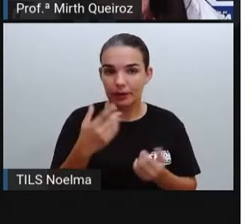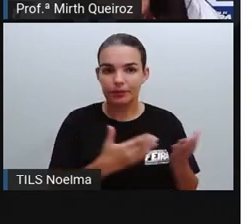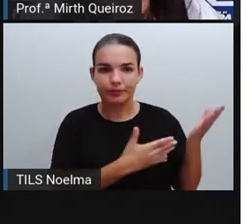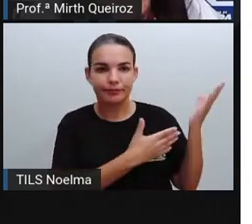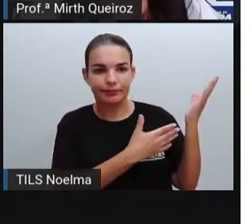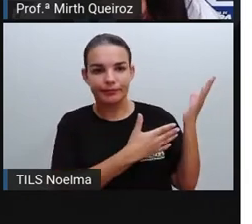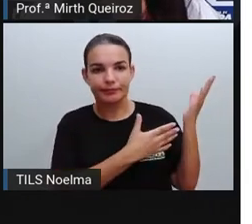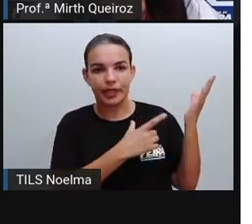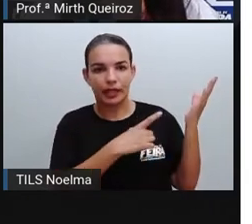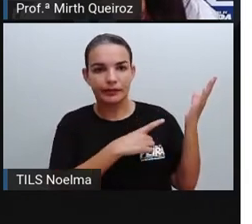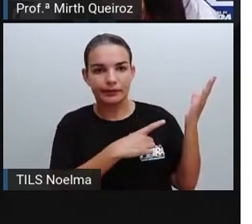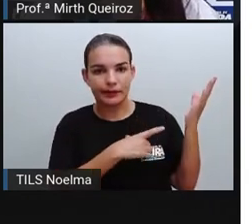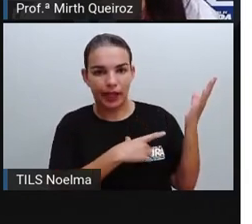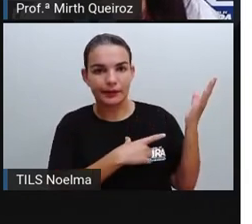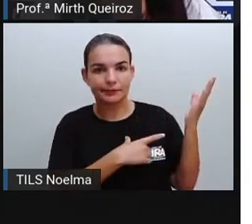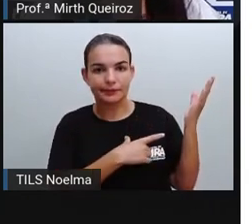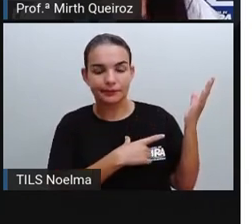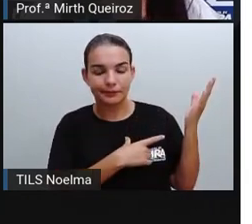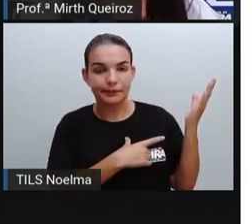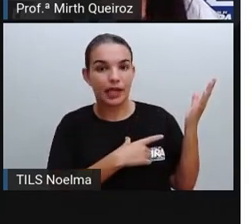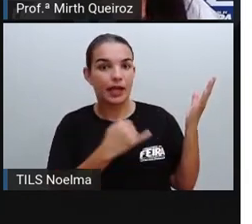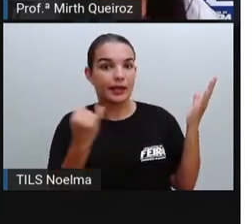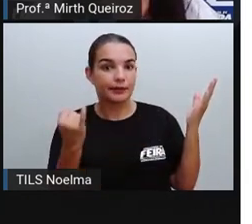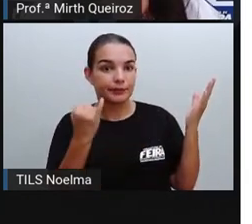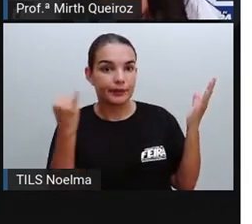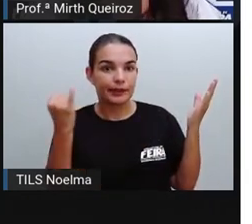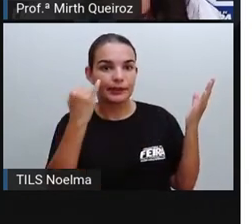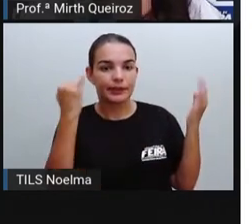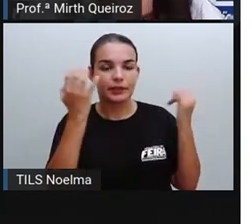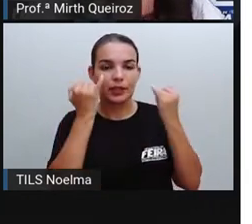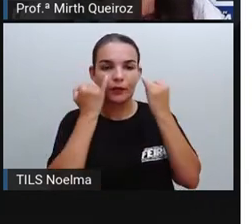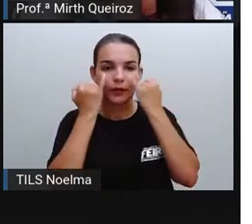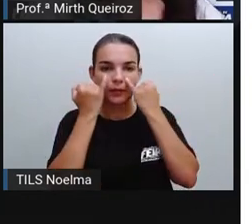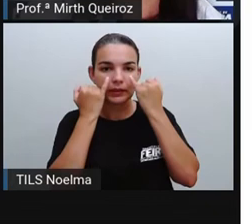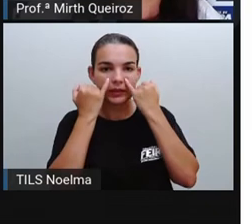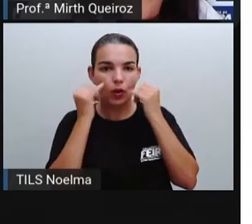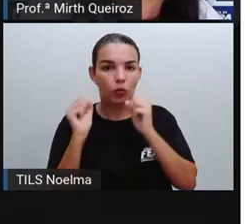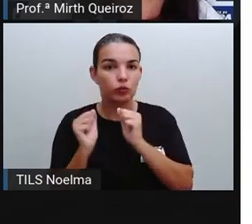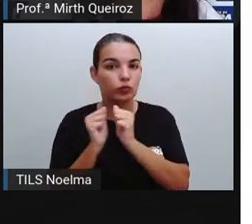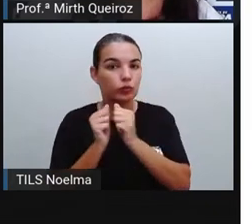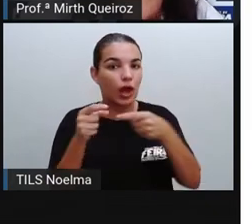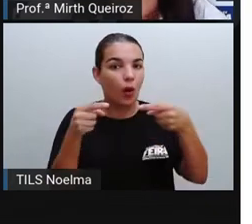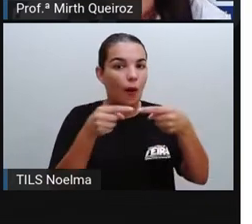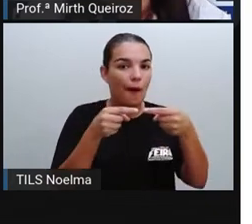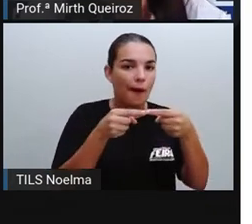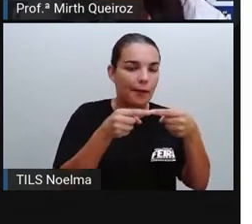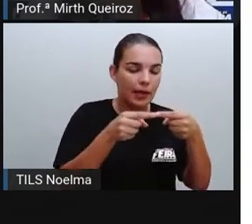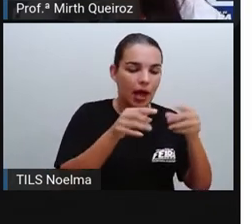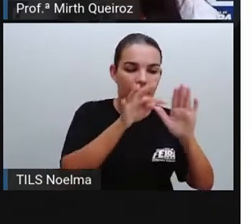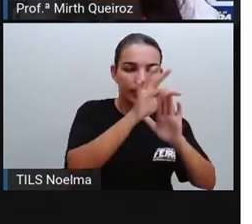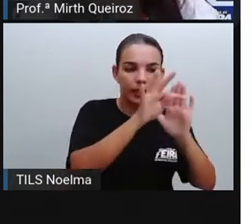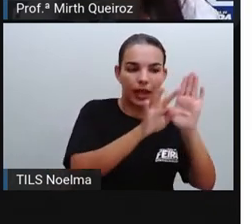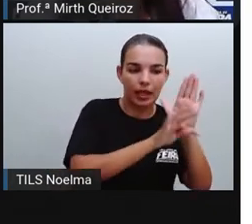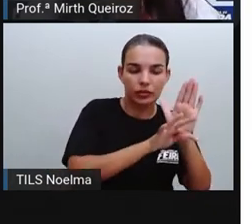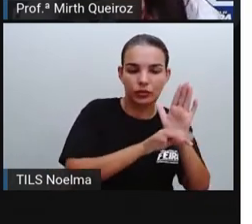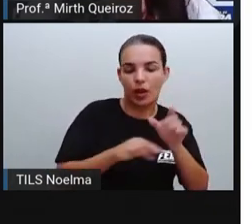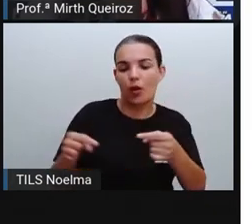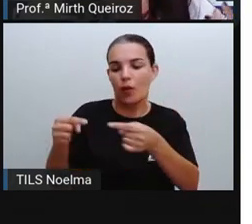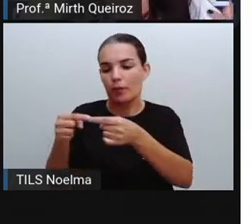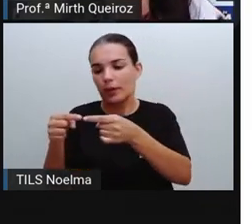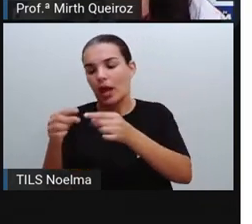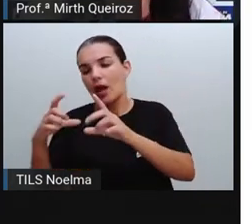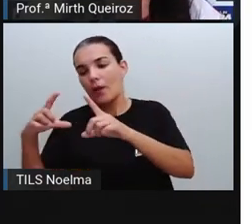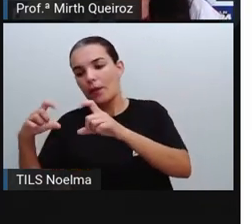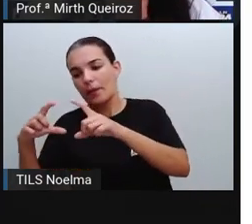aprendemos já que os infográficos são peças informativas que vão combinar texto com imagem e assim vai